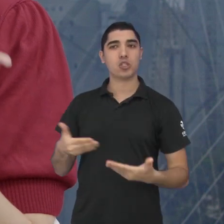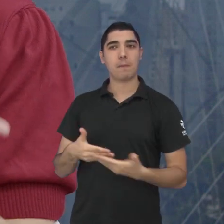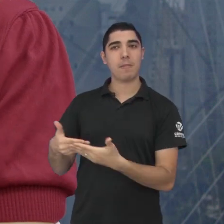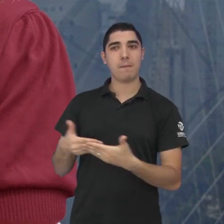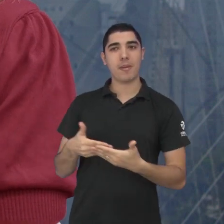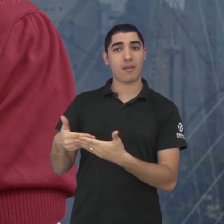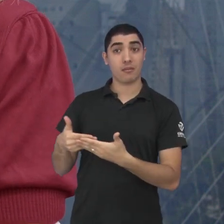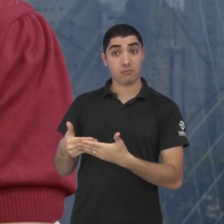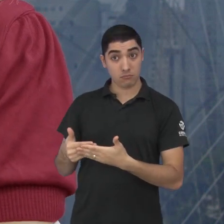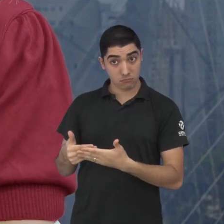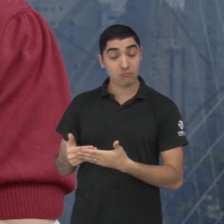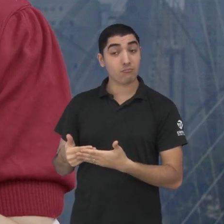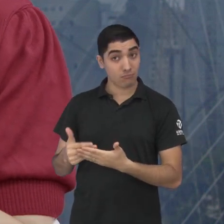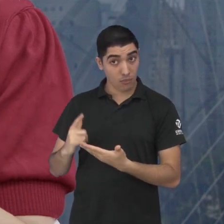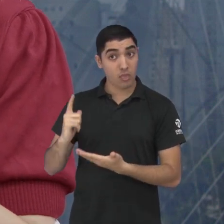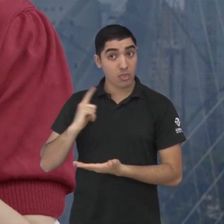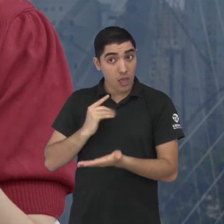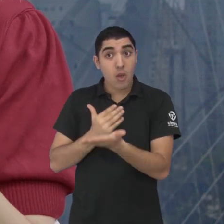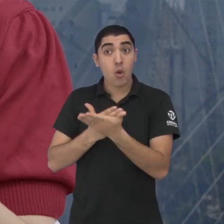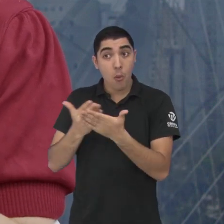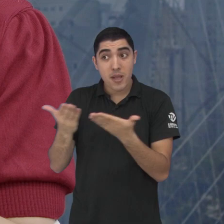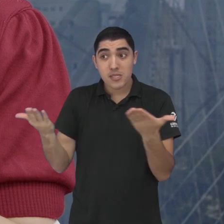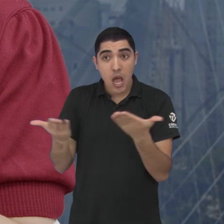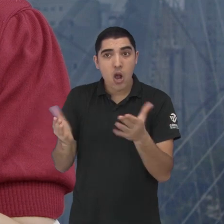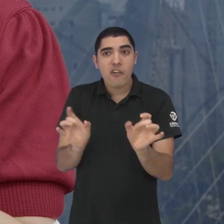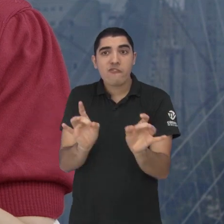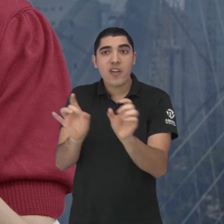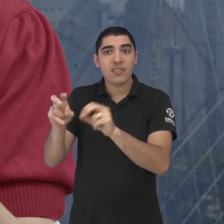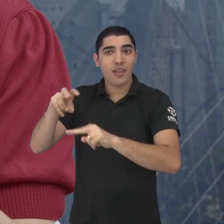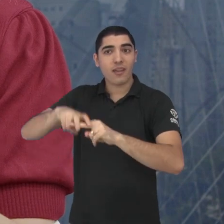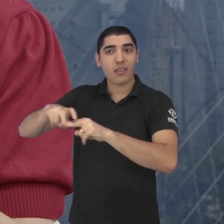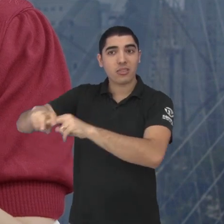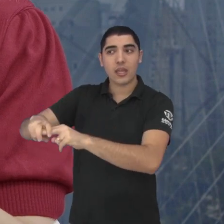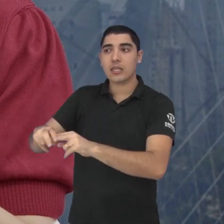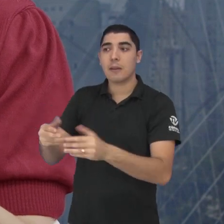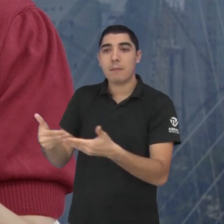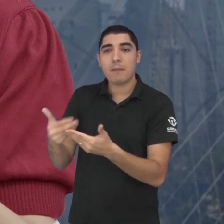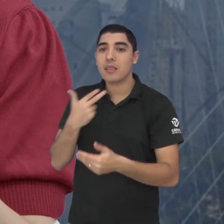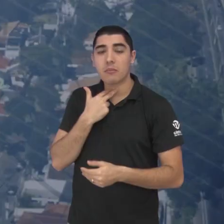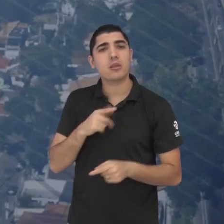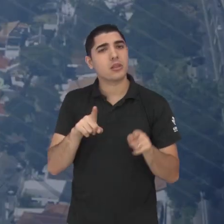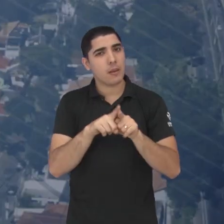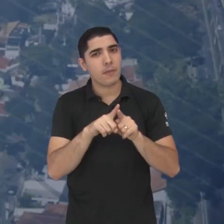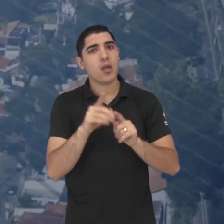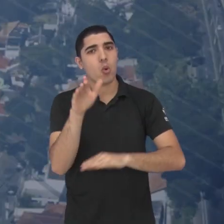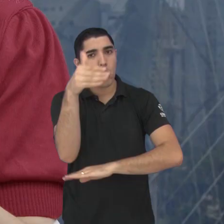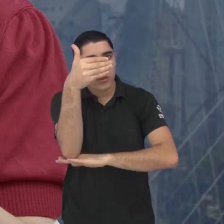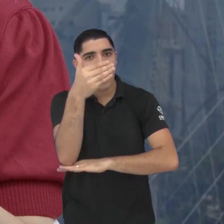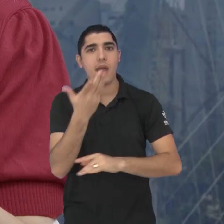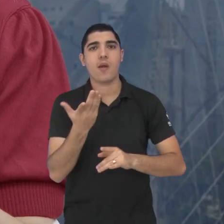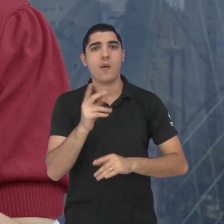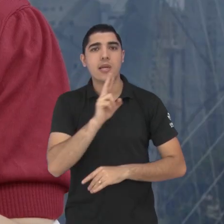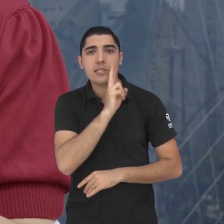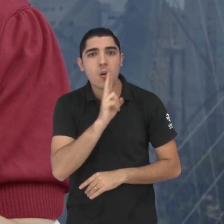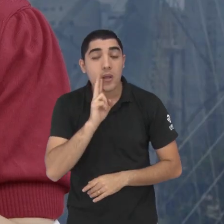exemplo né então já estão vendendo esse tipo de de assento hotéis restaurantes hotéis restaurantes exatamente